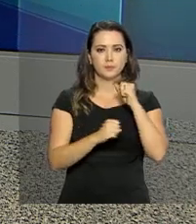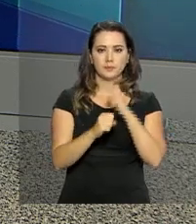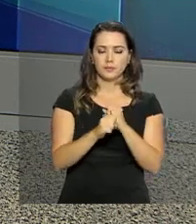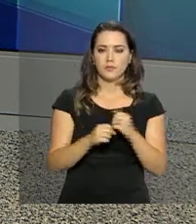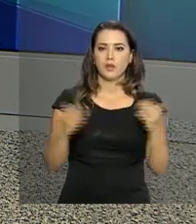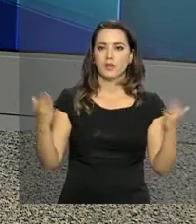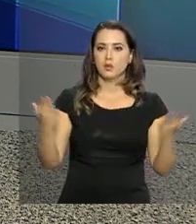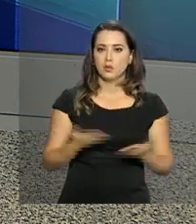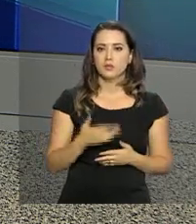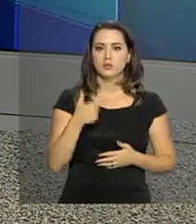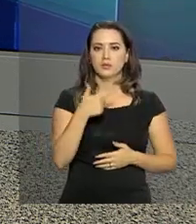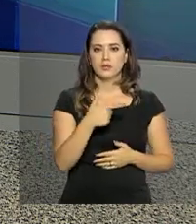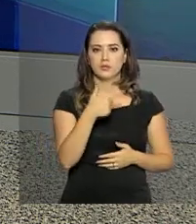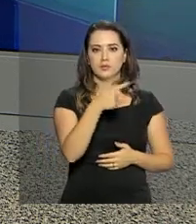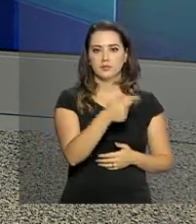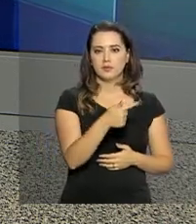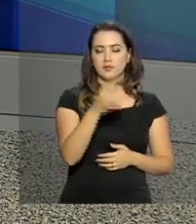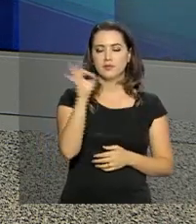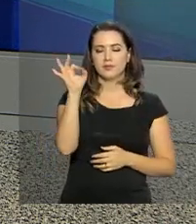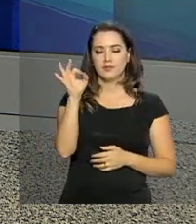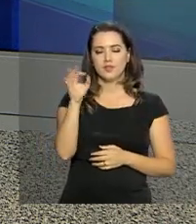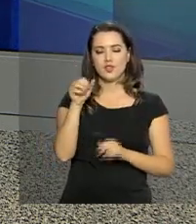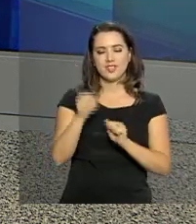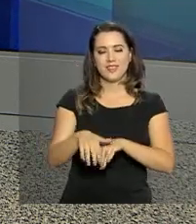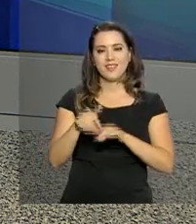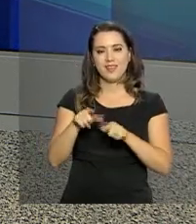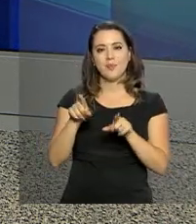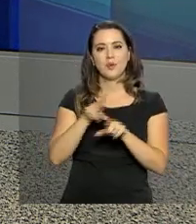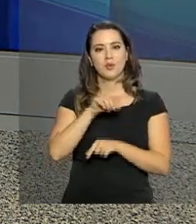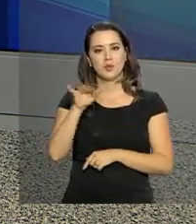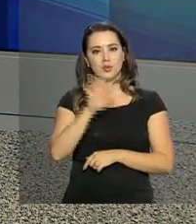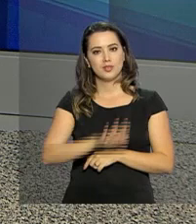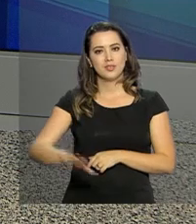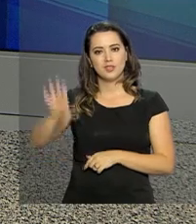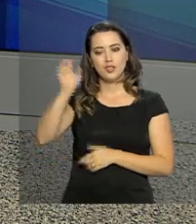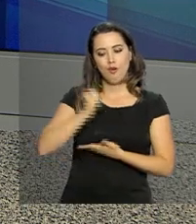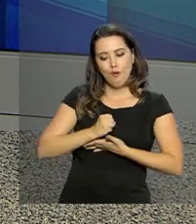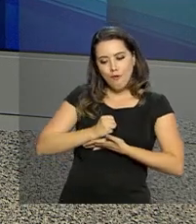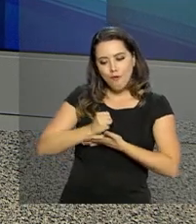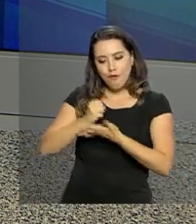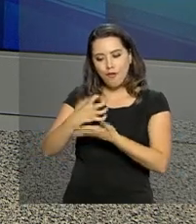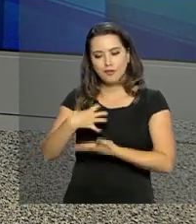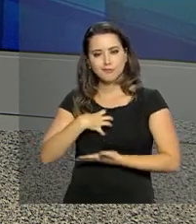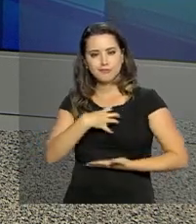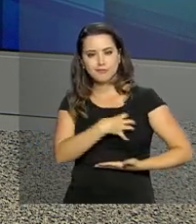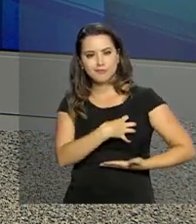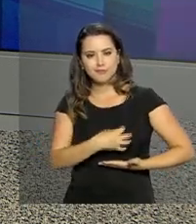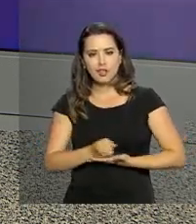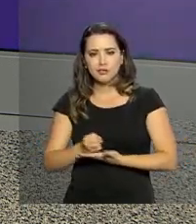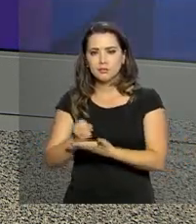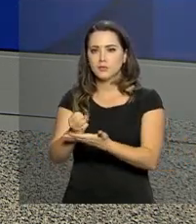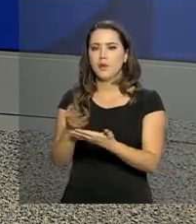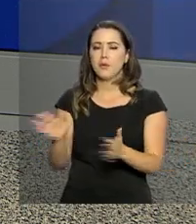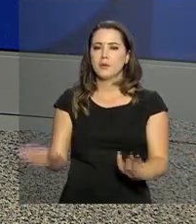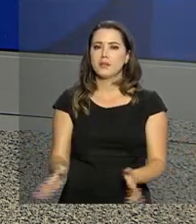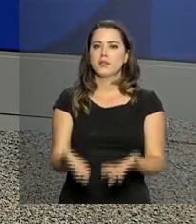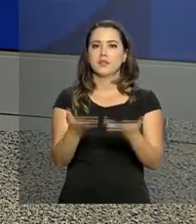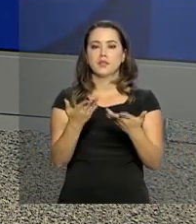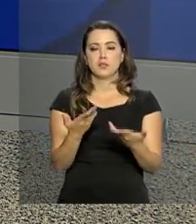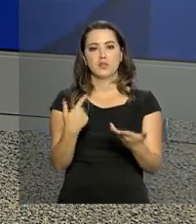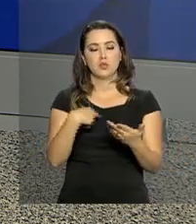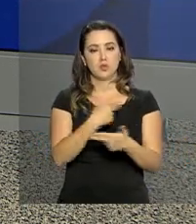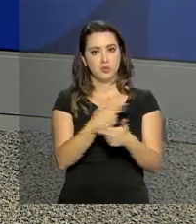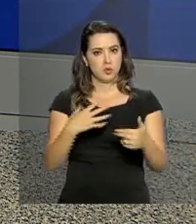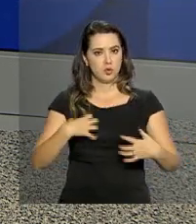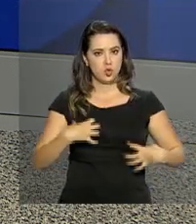ano passado. E hoje, dia 27 de setembro, é o Dia Nacional de Doação de Órgãos. Para estimular a doação de